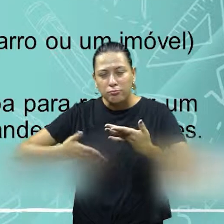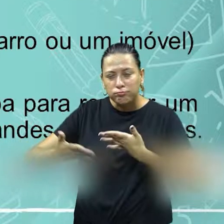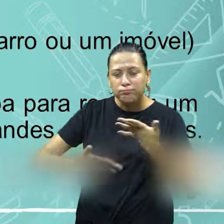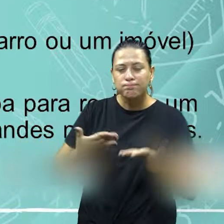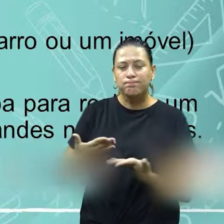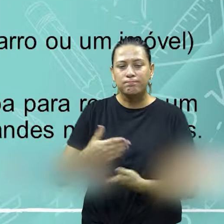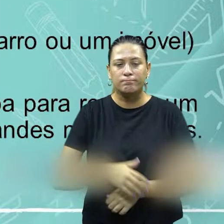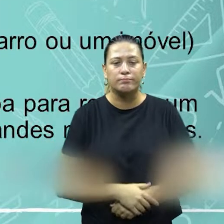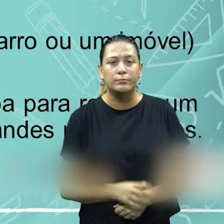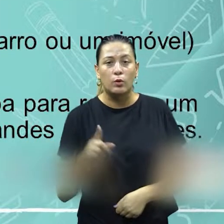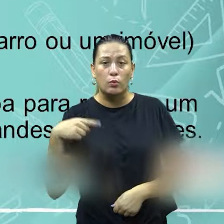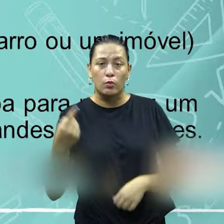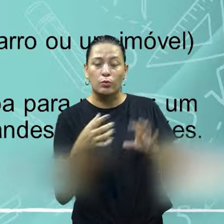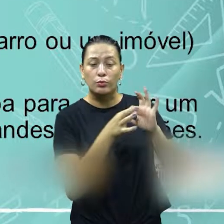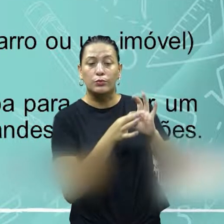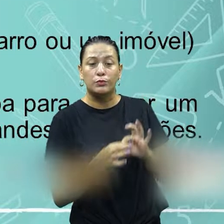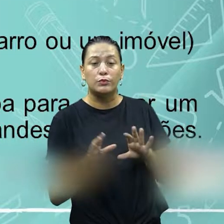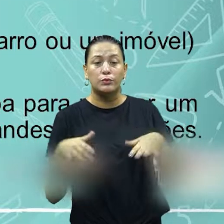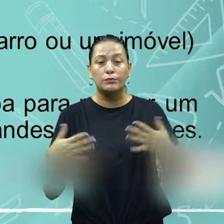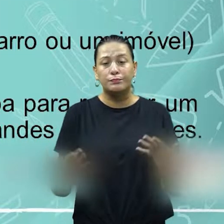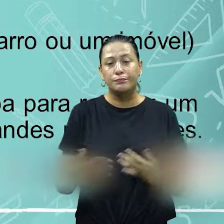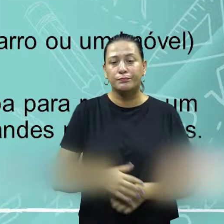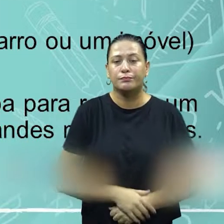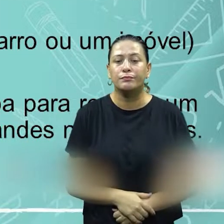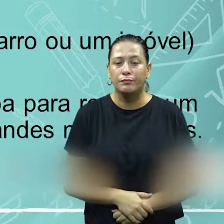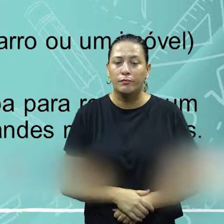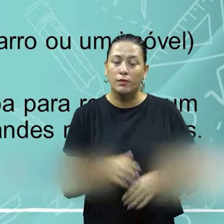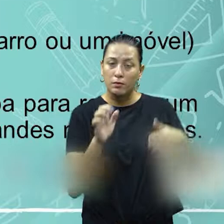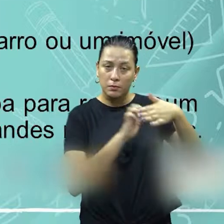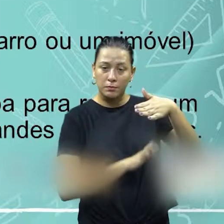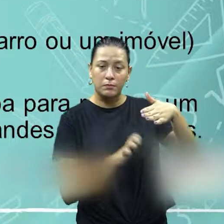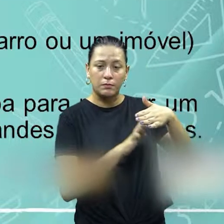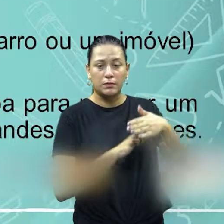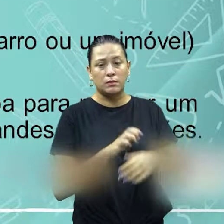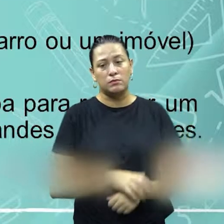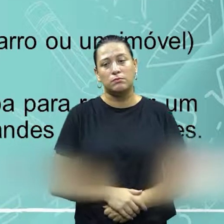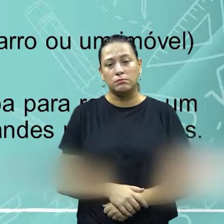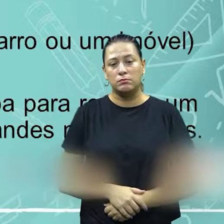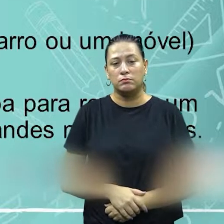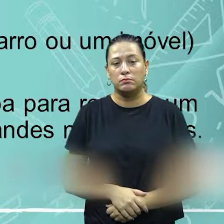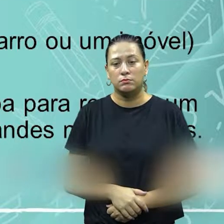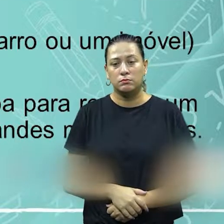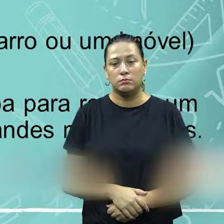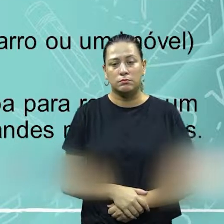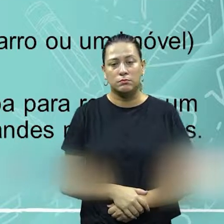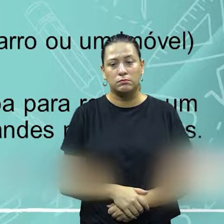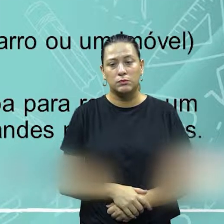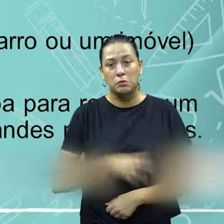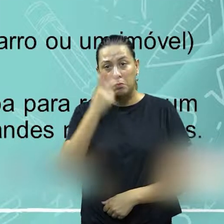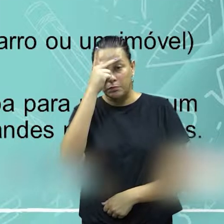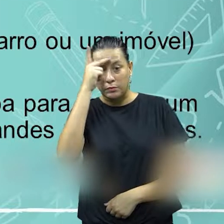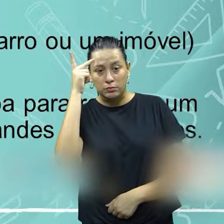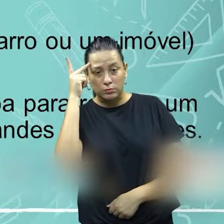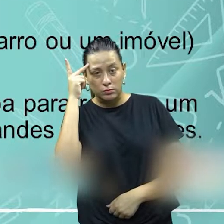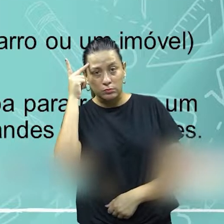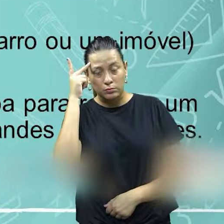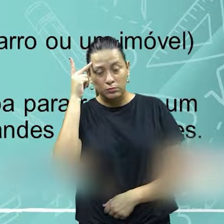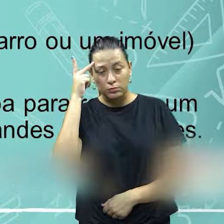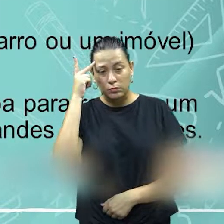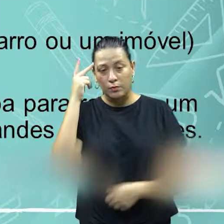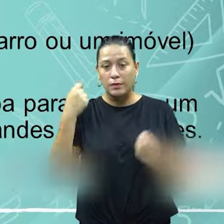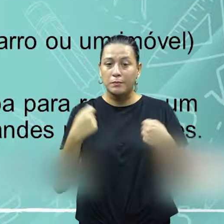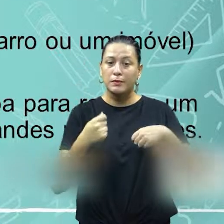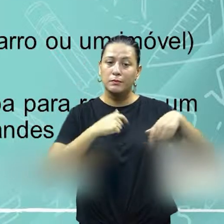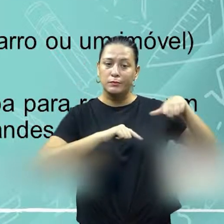situação. Ao se tratar de uma empresa, uma pessoa para realizar um determinado